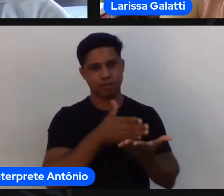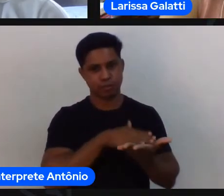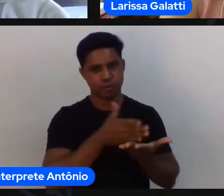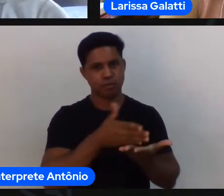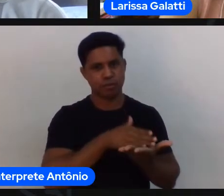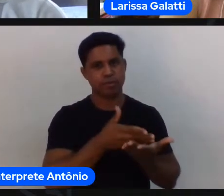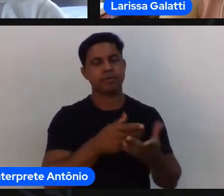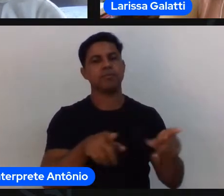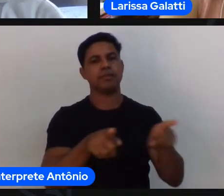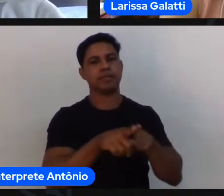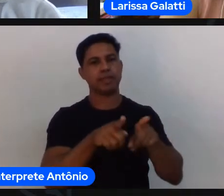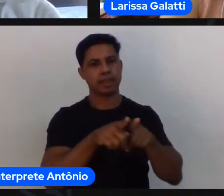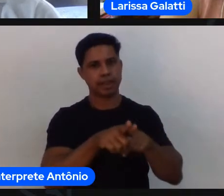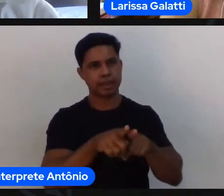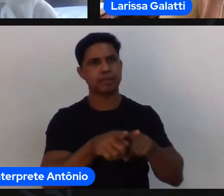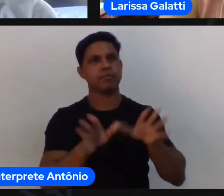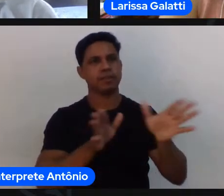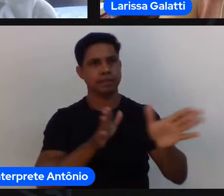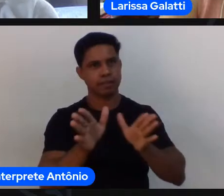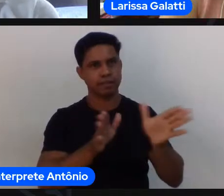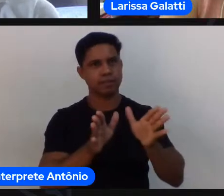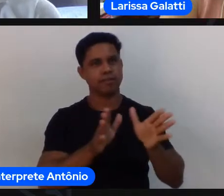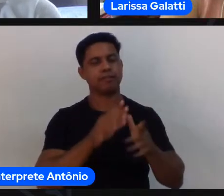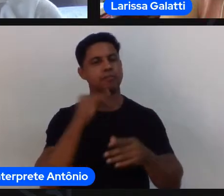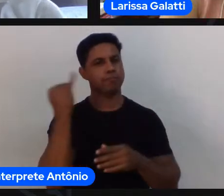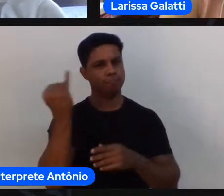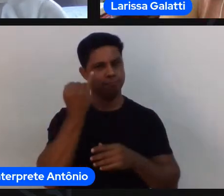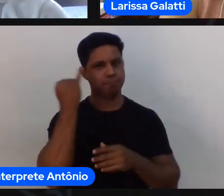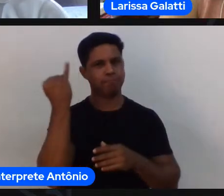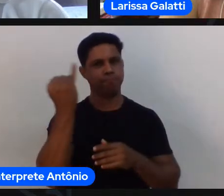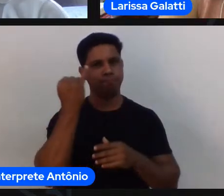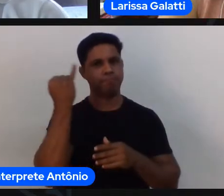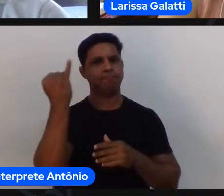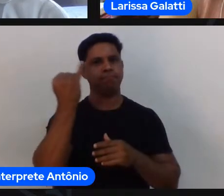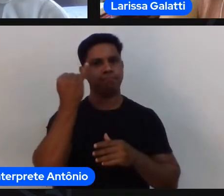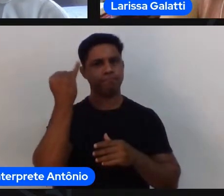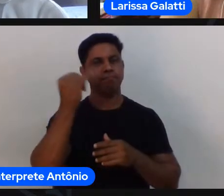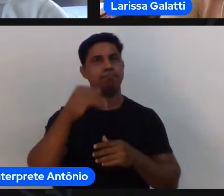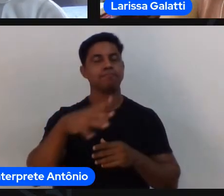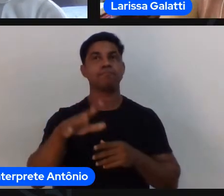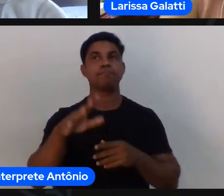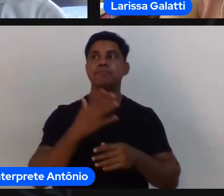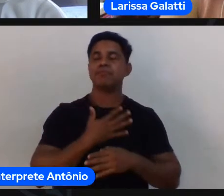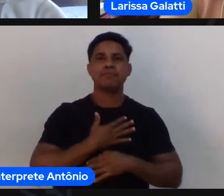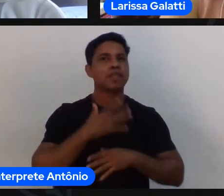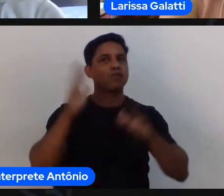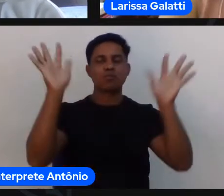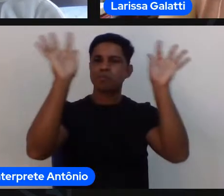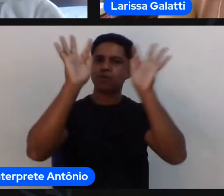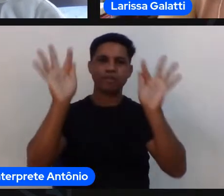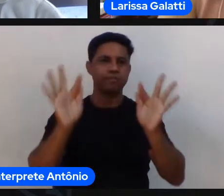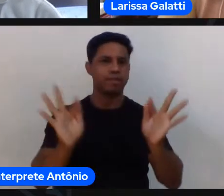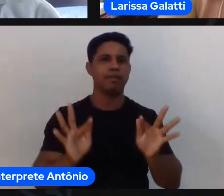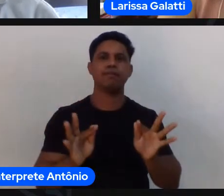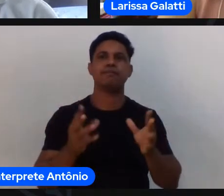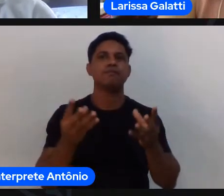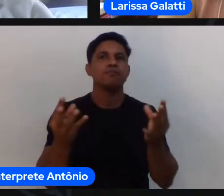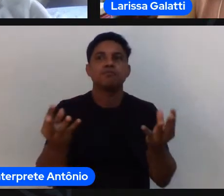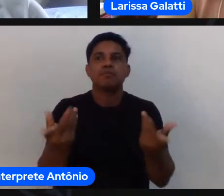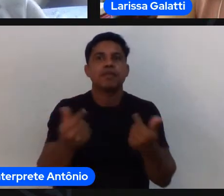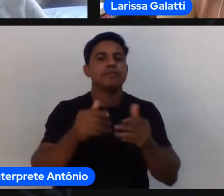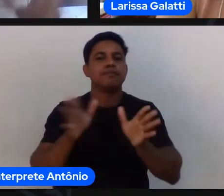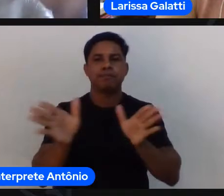línguas e acho que isso é fundamental né a gente fica sempre feliz quando mais mais gente acessa é